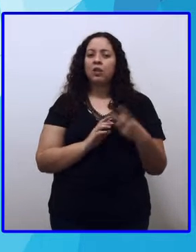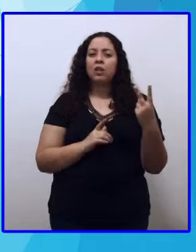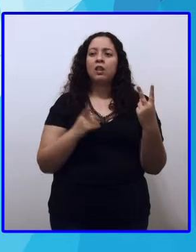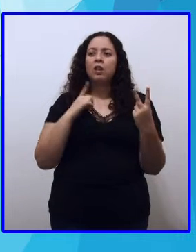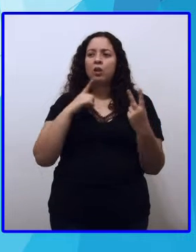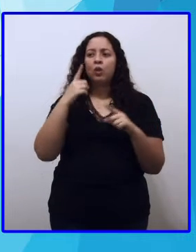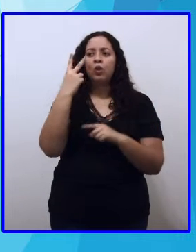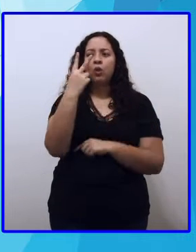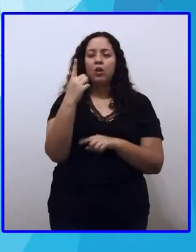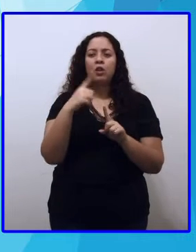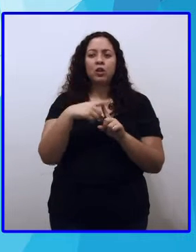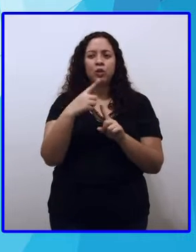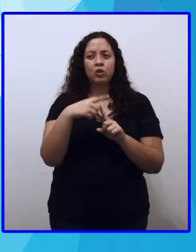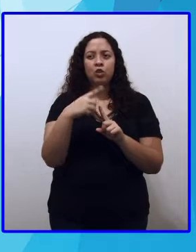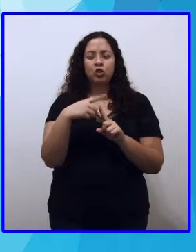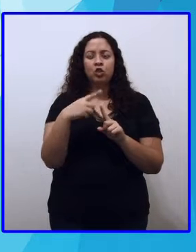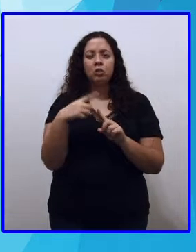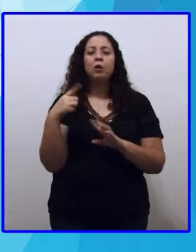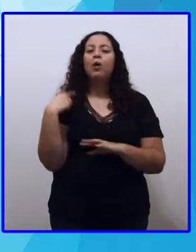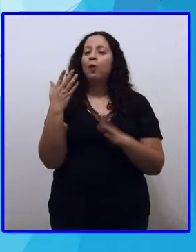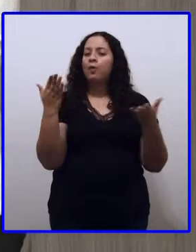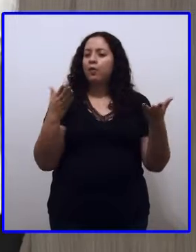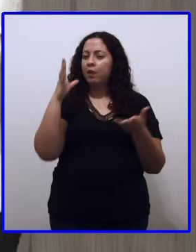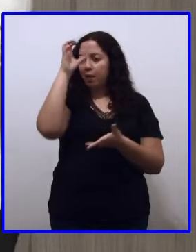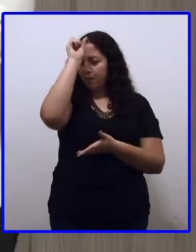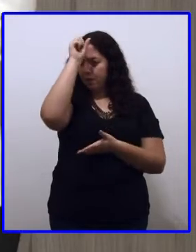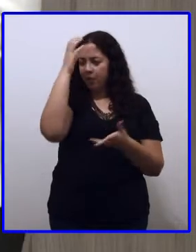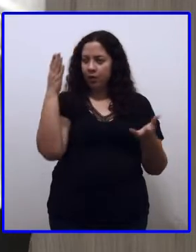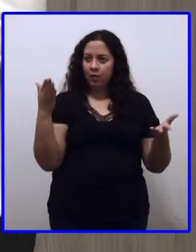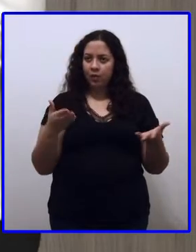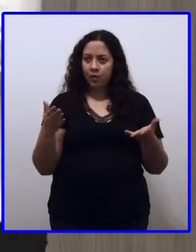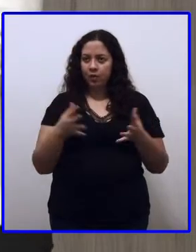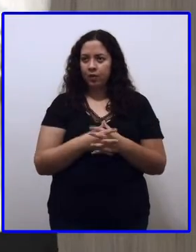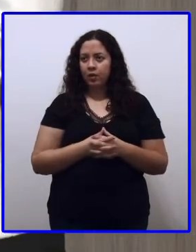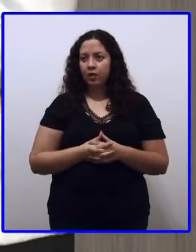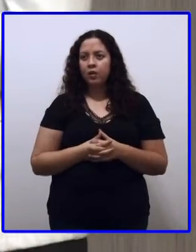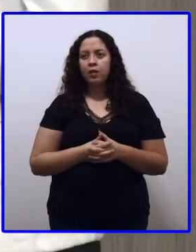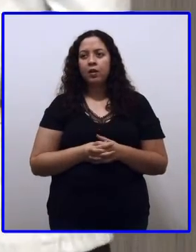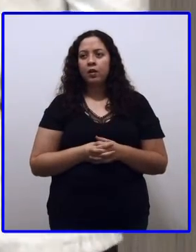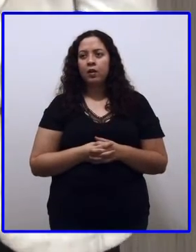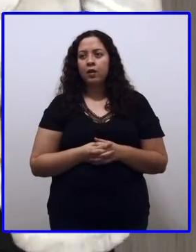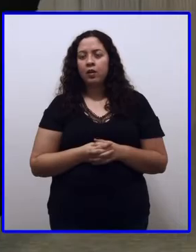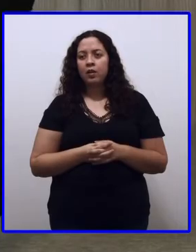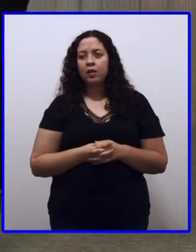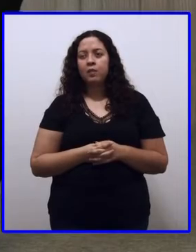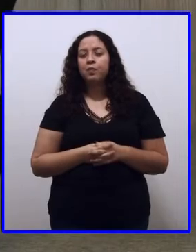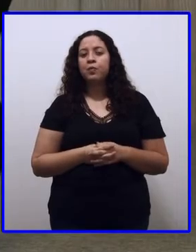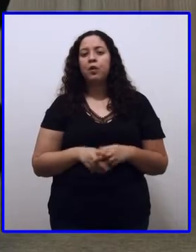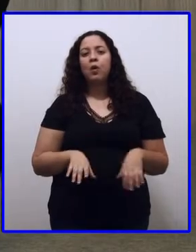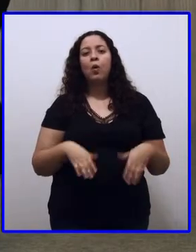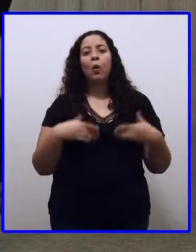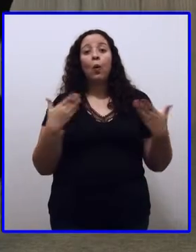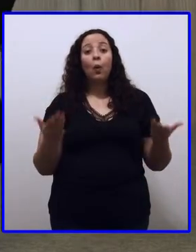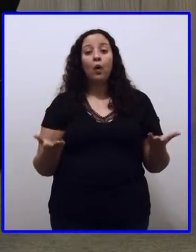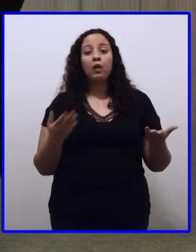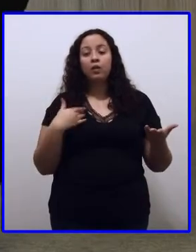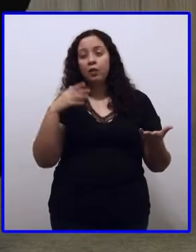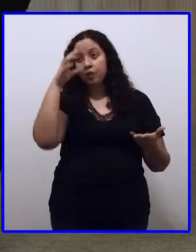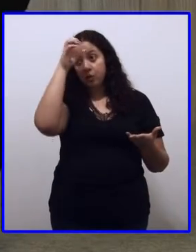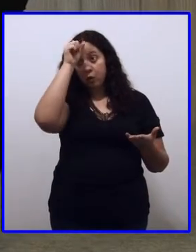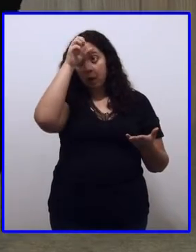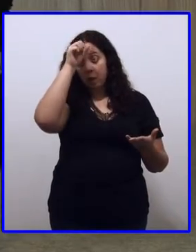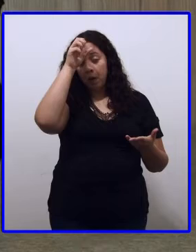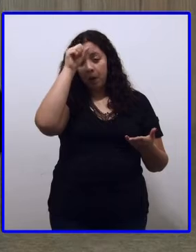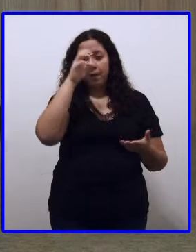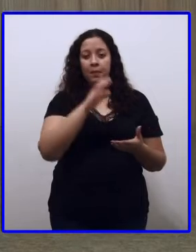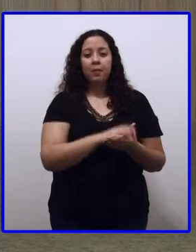s, Pro Natália. Vamos lá aprender hoje? Vamos. Então, com c, Pro Camila. Quando que eu vou escrever o isso, a terminação isso com c? As